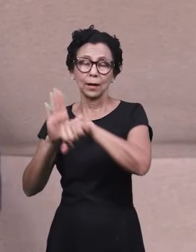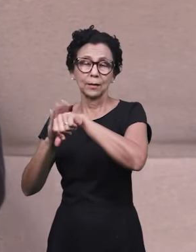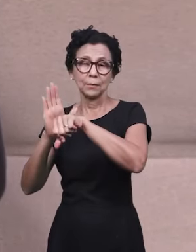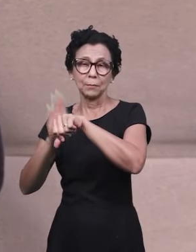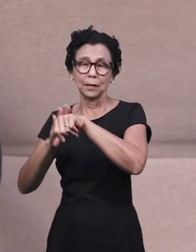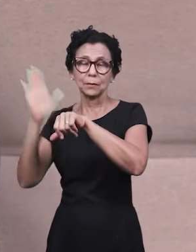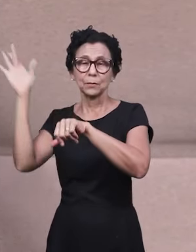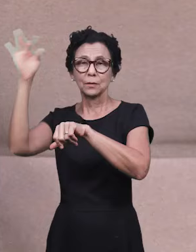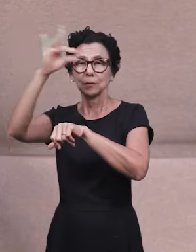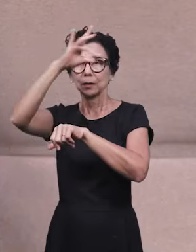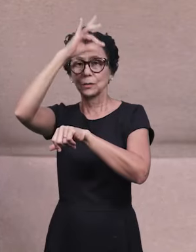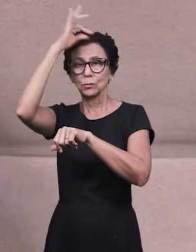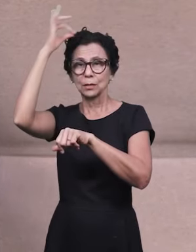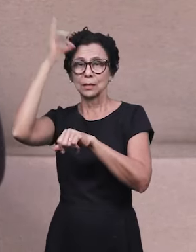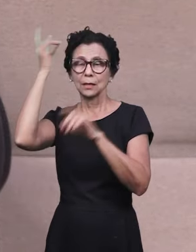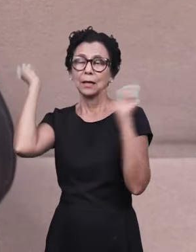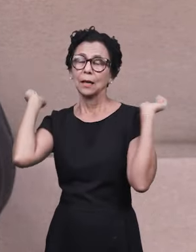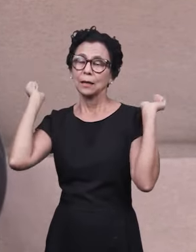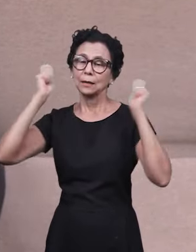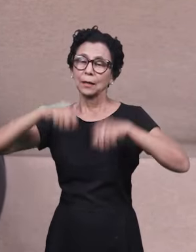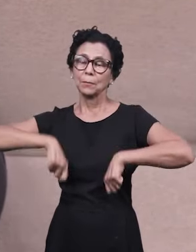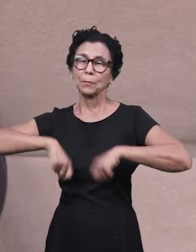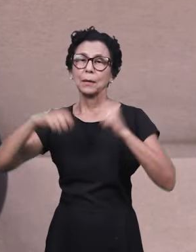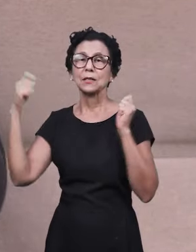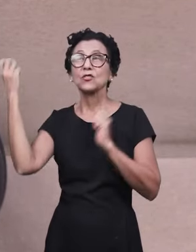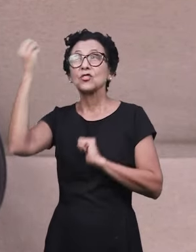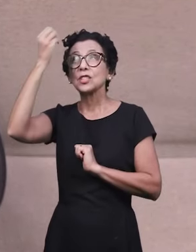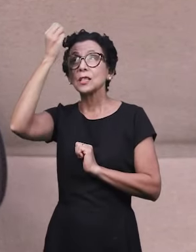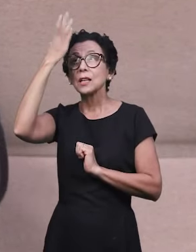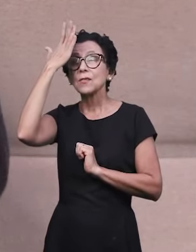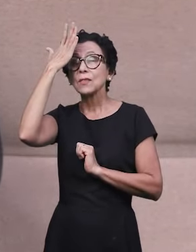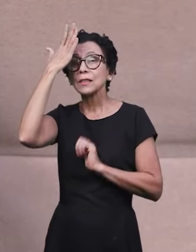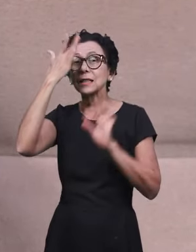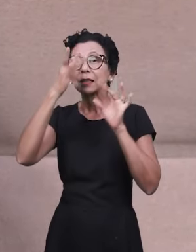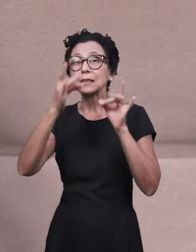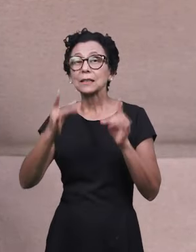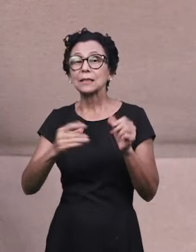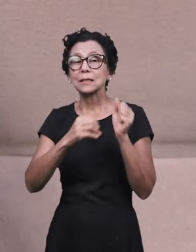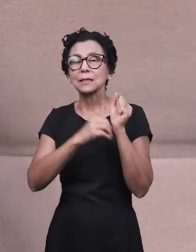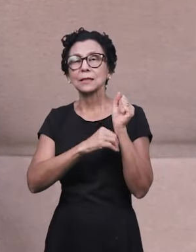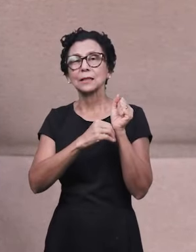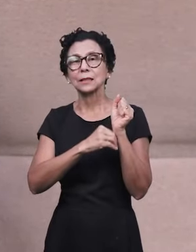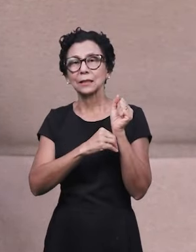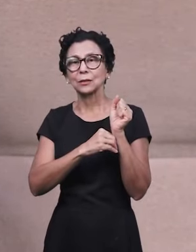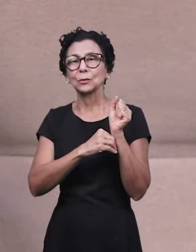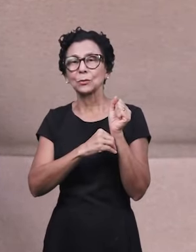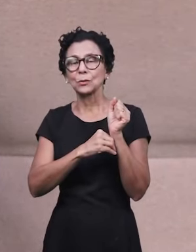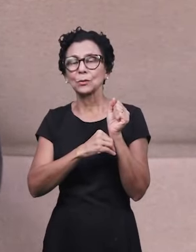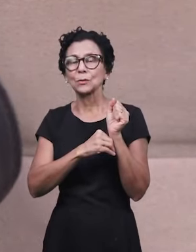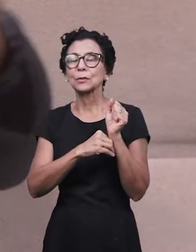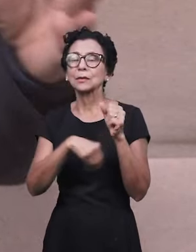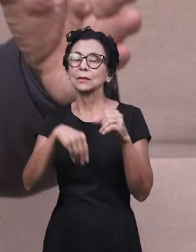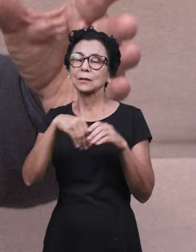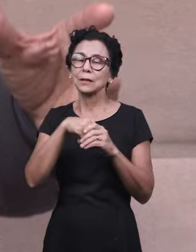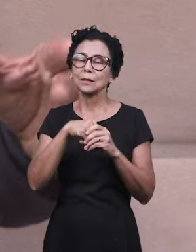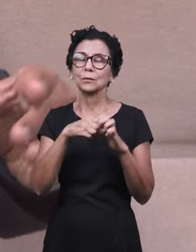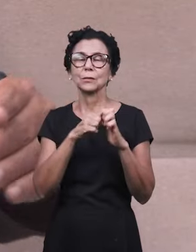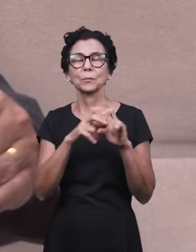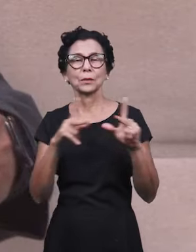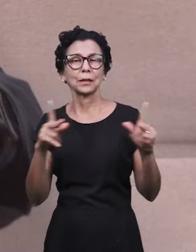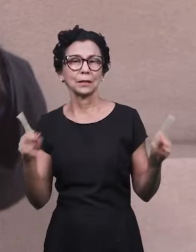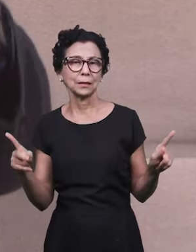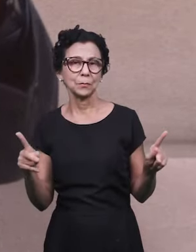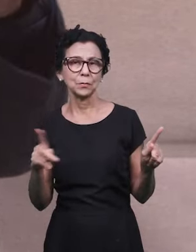que é exatamente o Espírito Santo. Então, essa ênfase à profecia, o livro fala